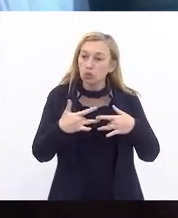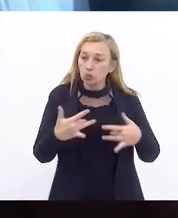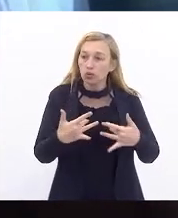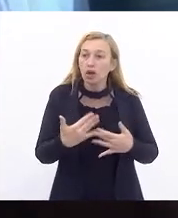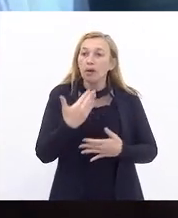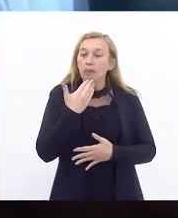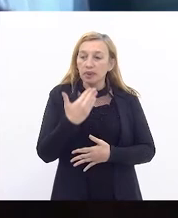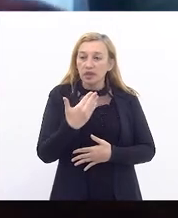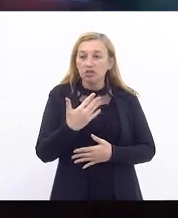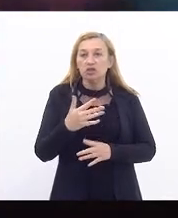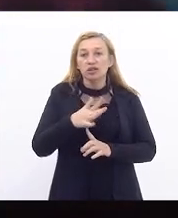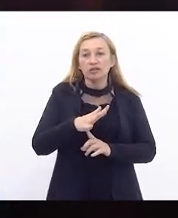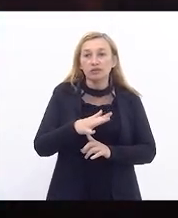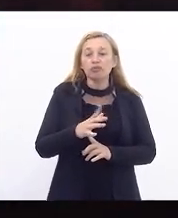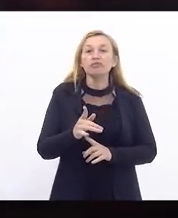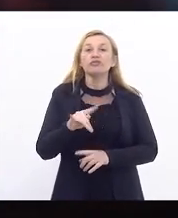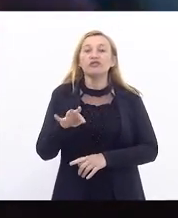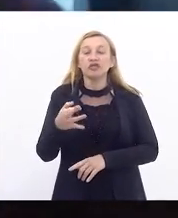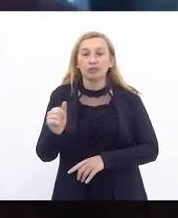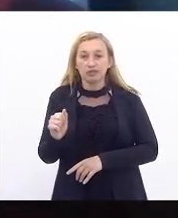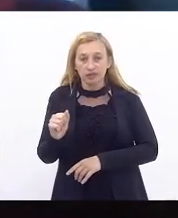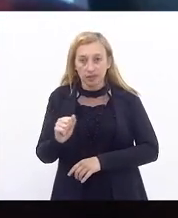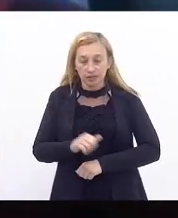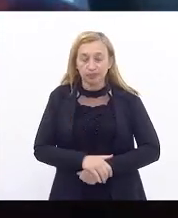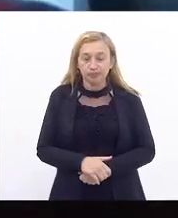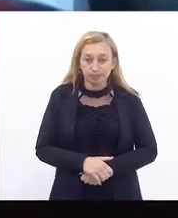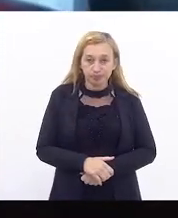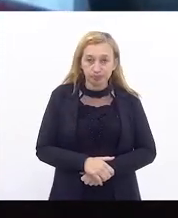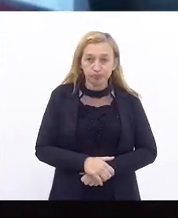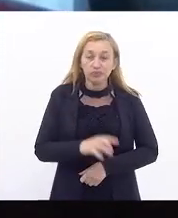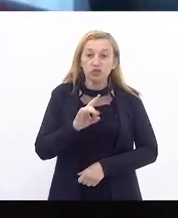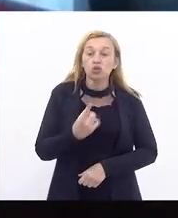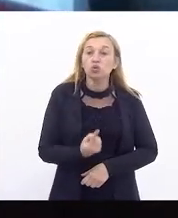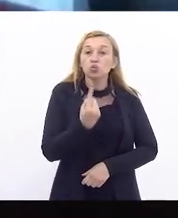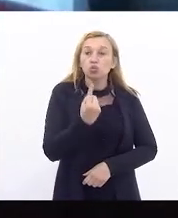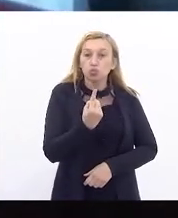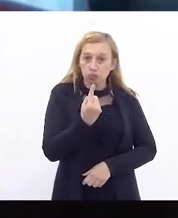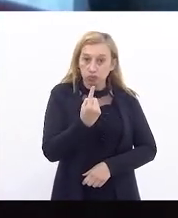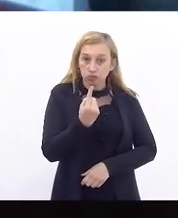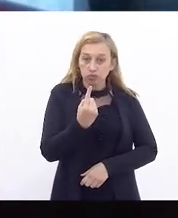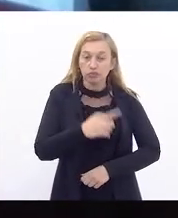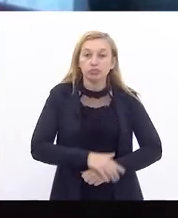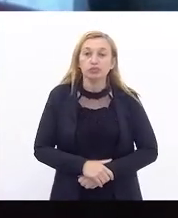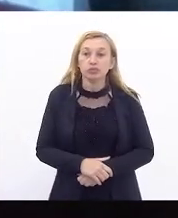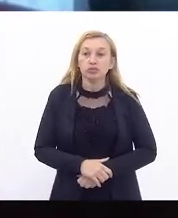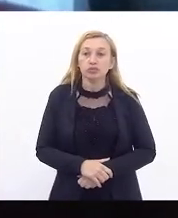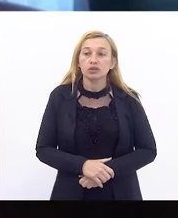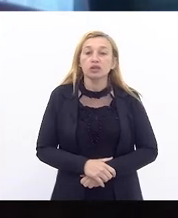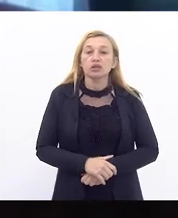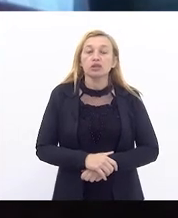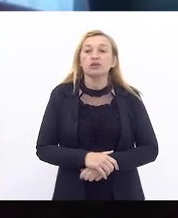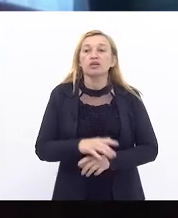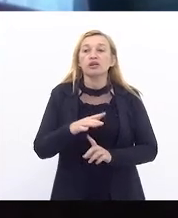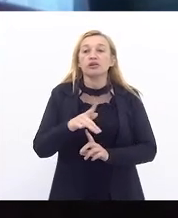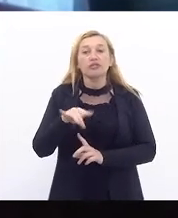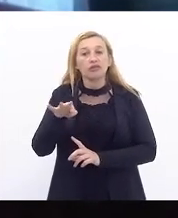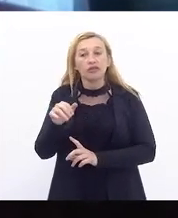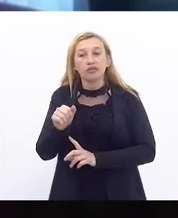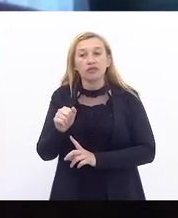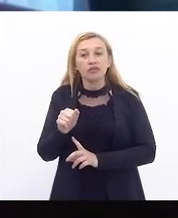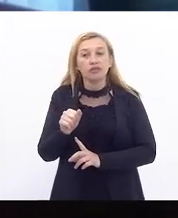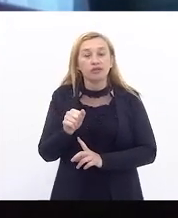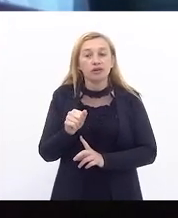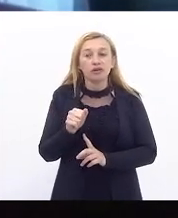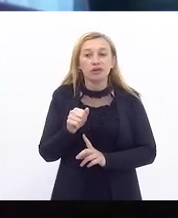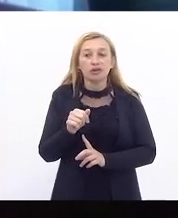que tinha na Feira da Providência. Eu só tive um único entrevê-lo com a Feira da Providência, se não me engano,